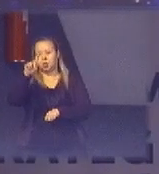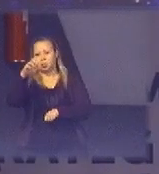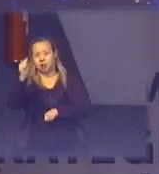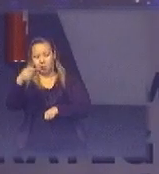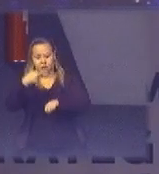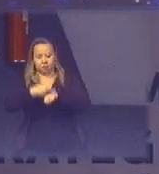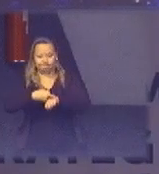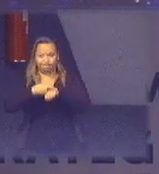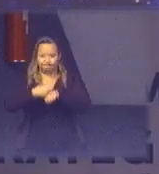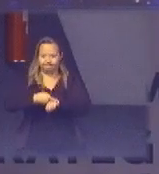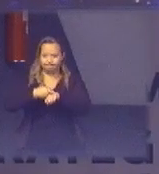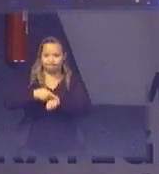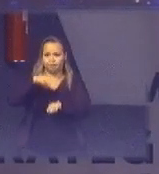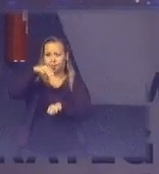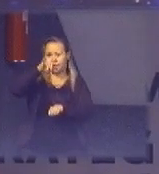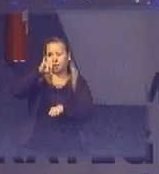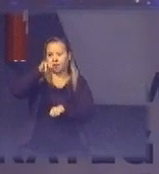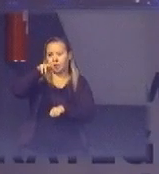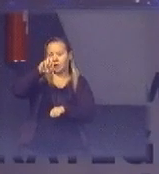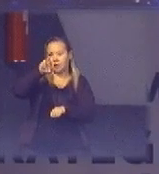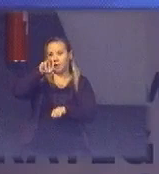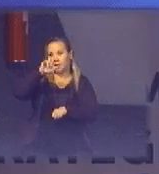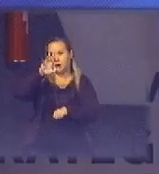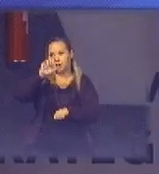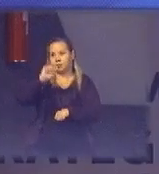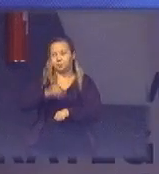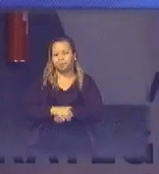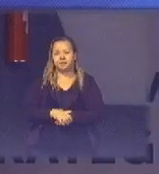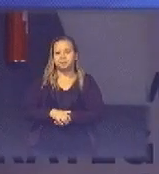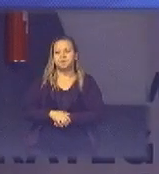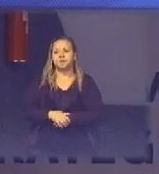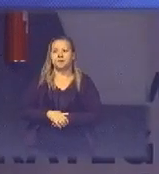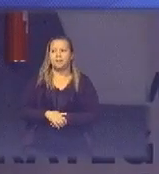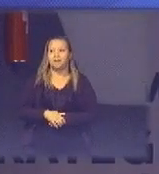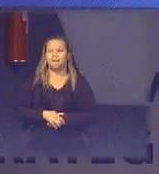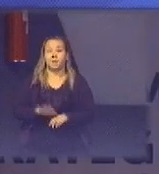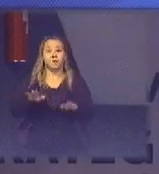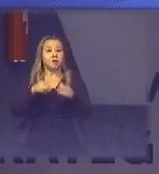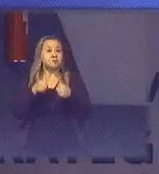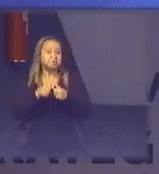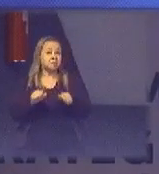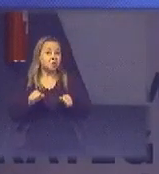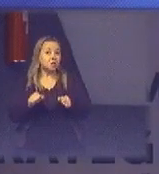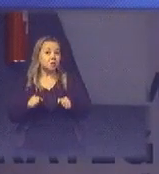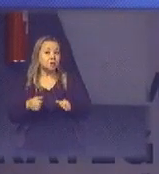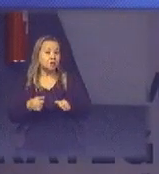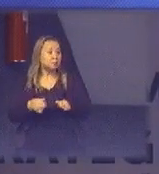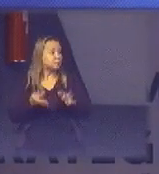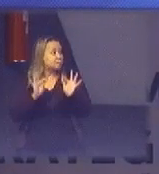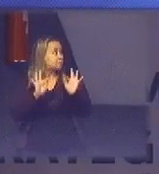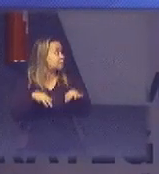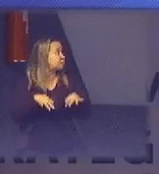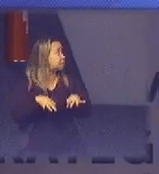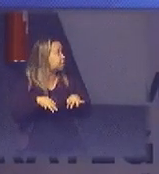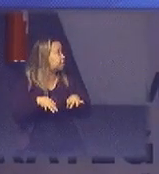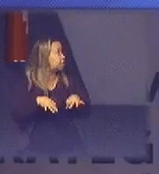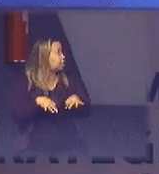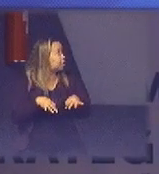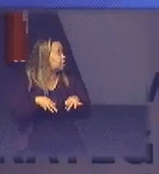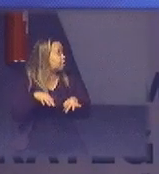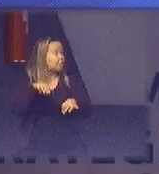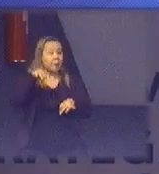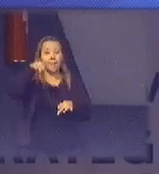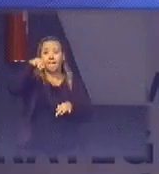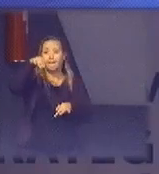50, 60 no ano pode passar estamos fechando o Minari de mineração urbana